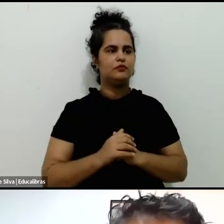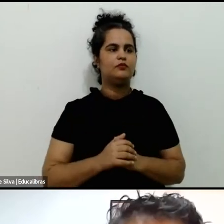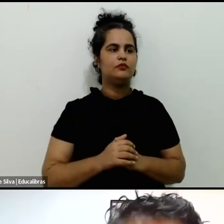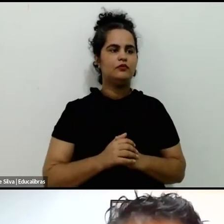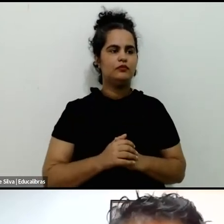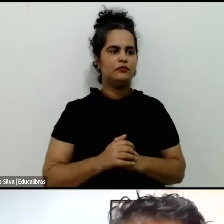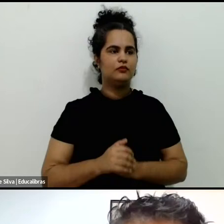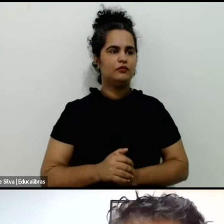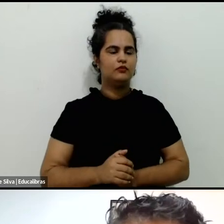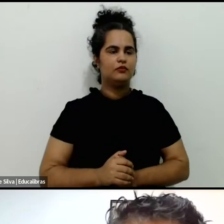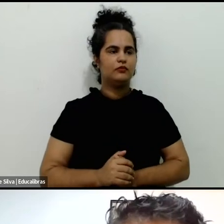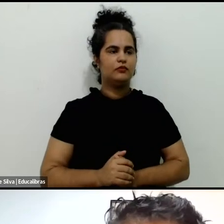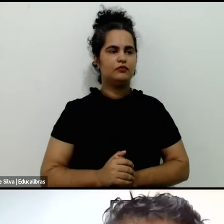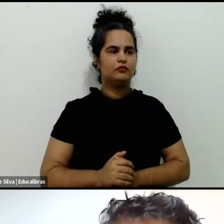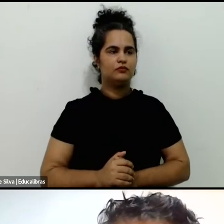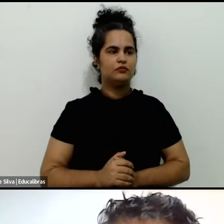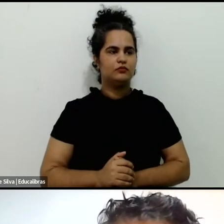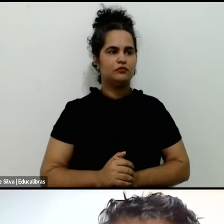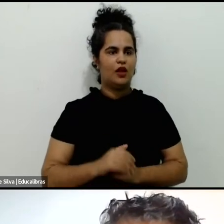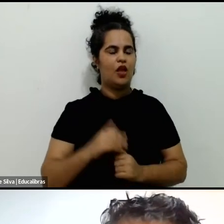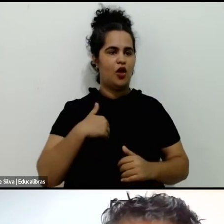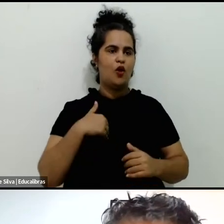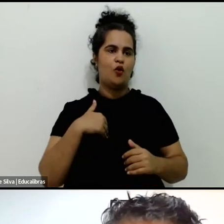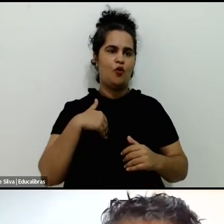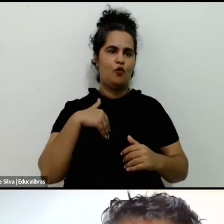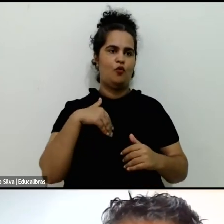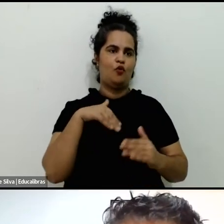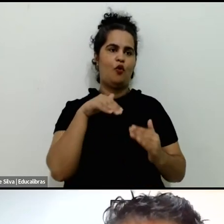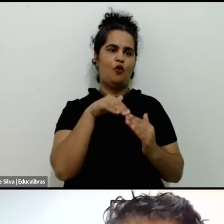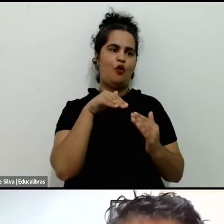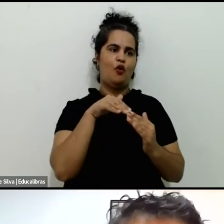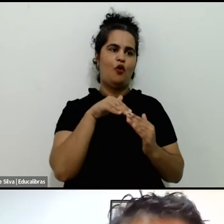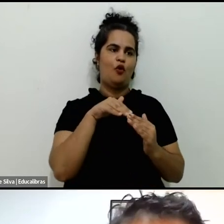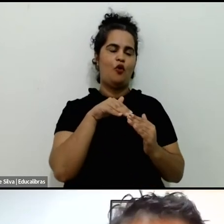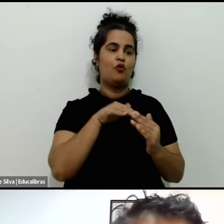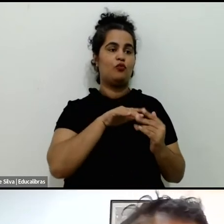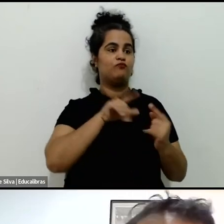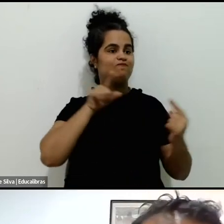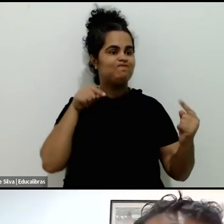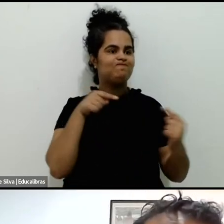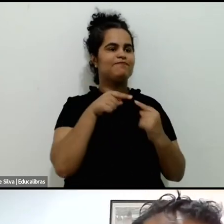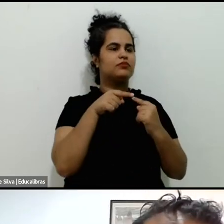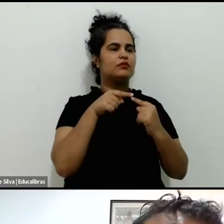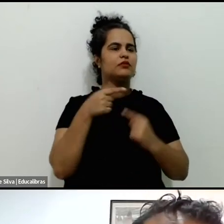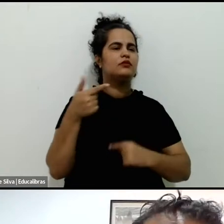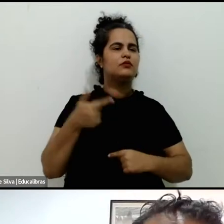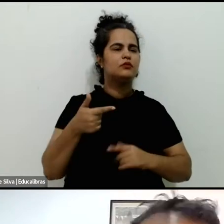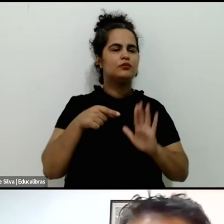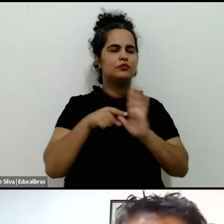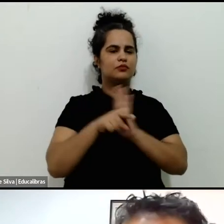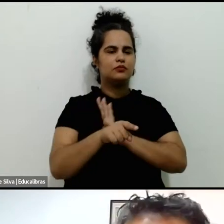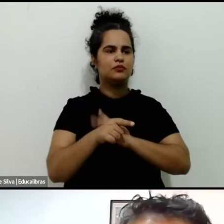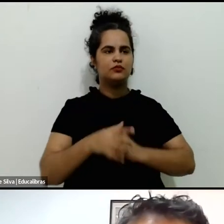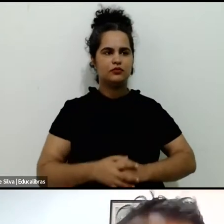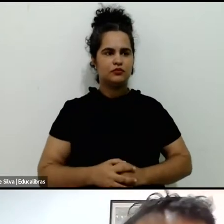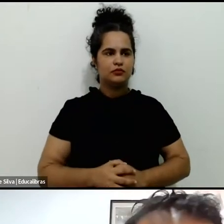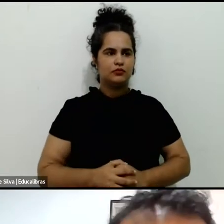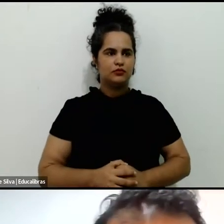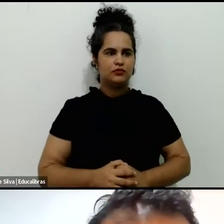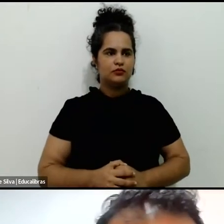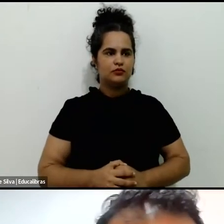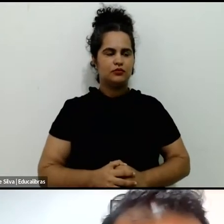convergir. Legal. Muito obrigado, Áurea. Temos uma segunda pergunta? ou se não